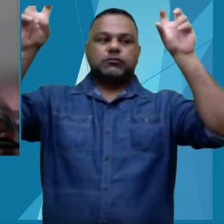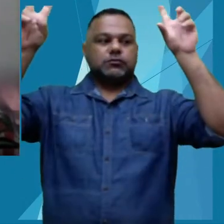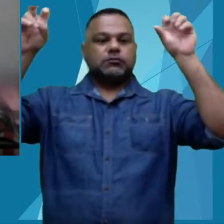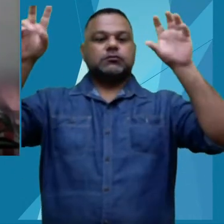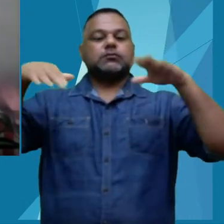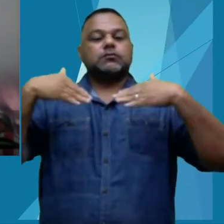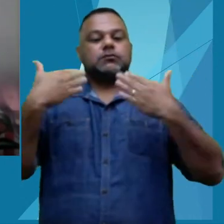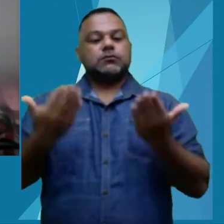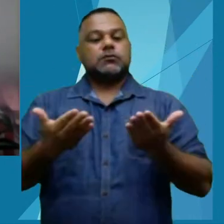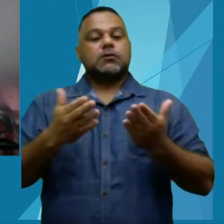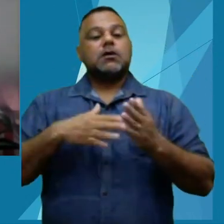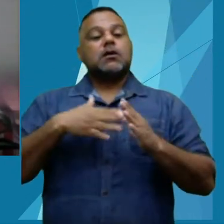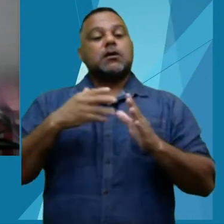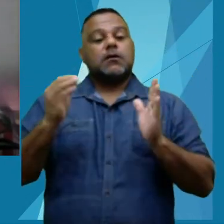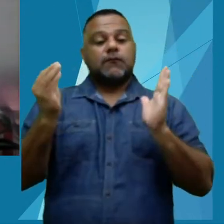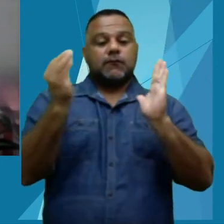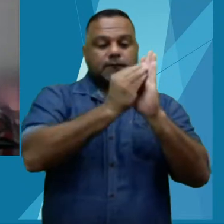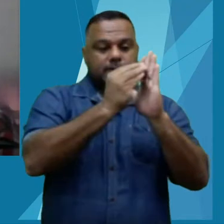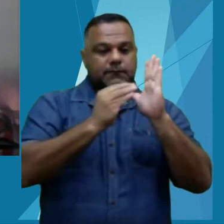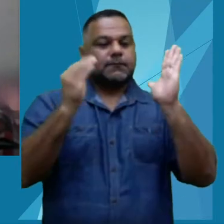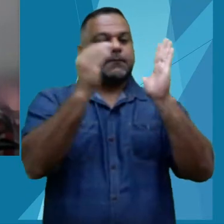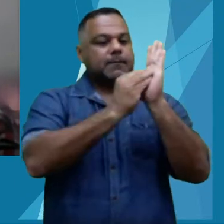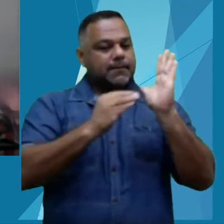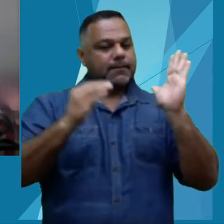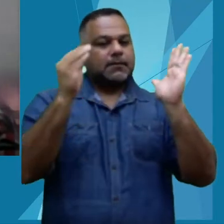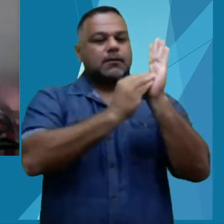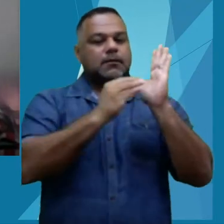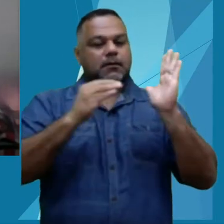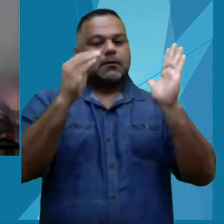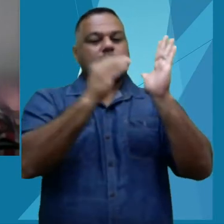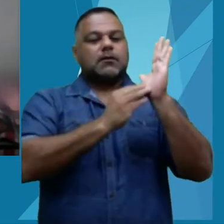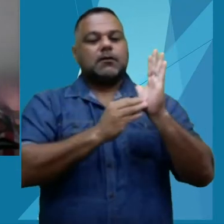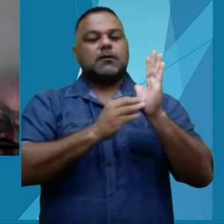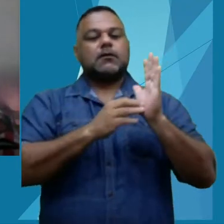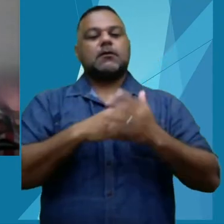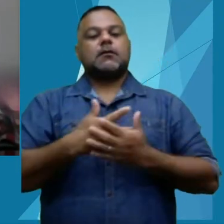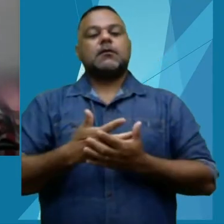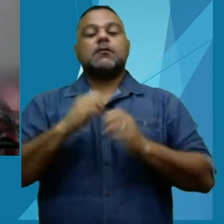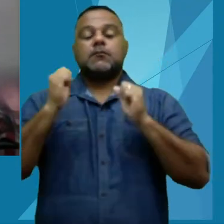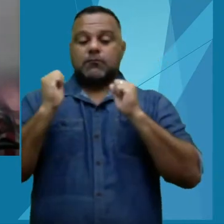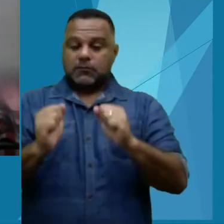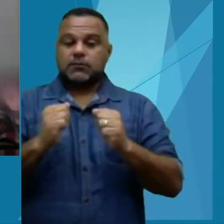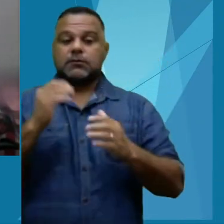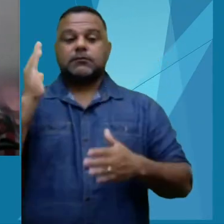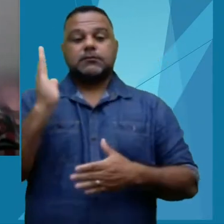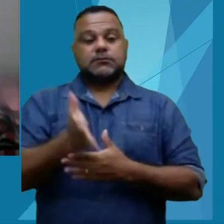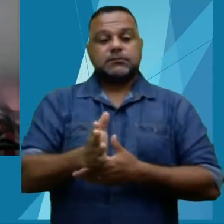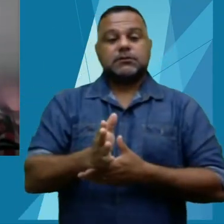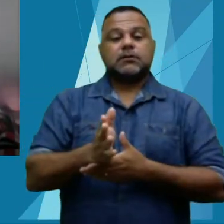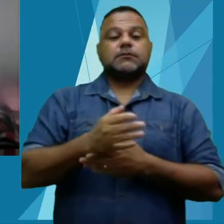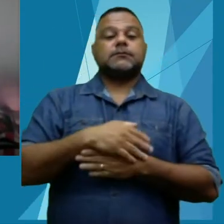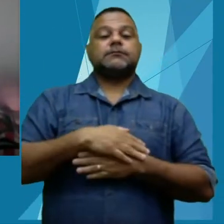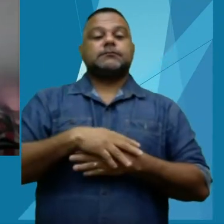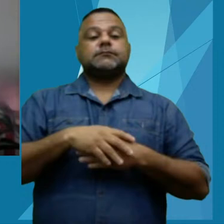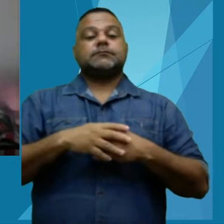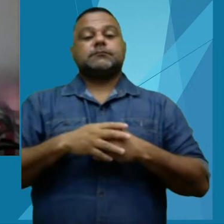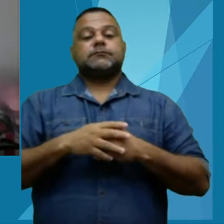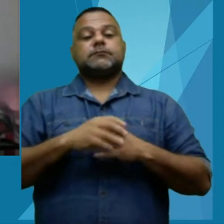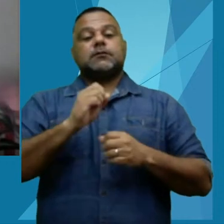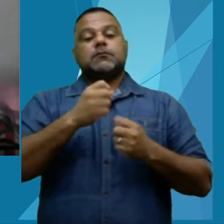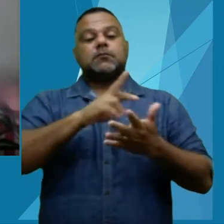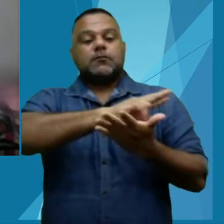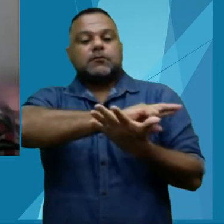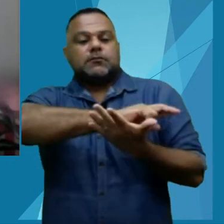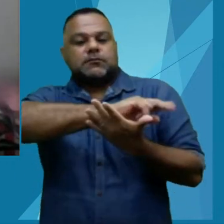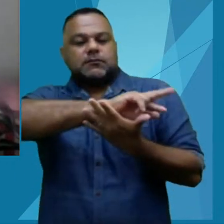individualmente foram registrados com o seu DOI, podendo, desde já, serem citados por diversas